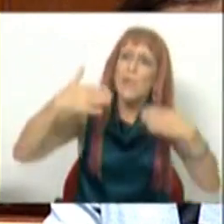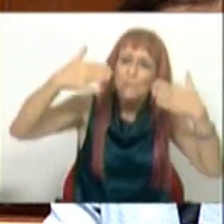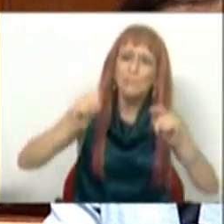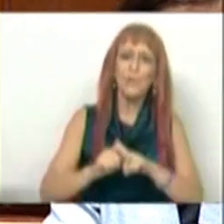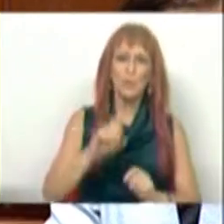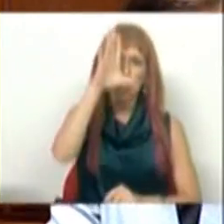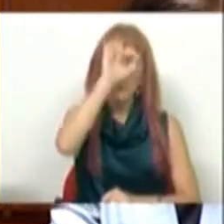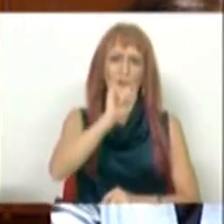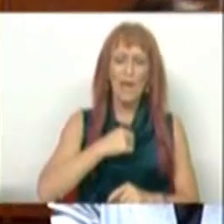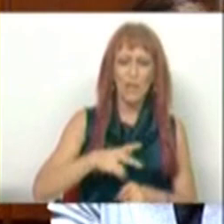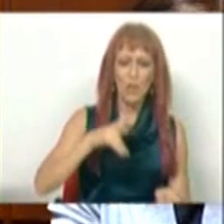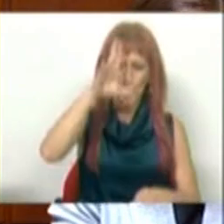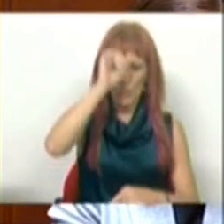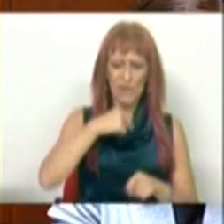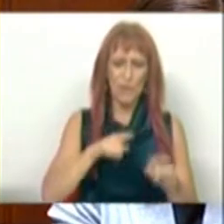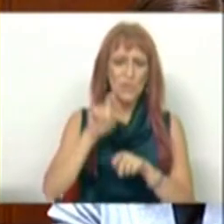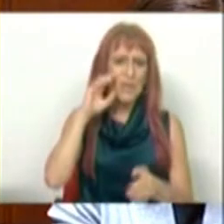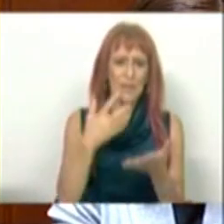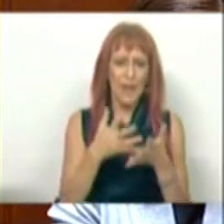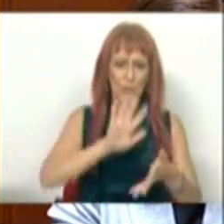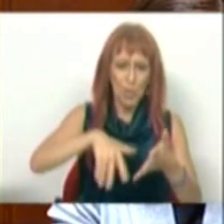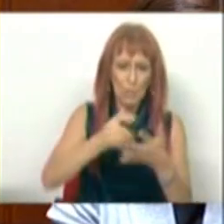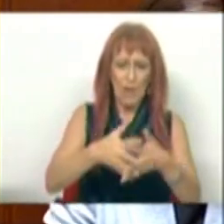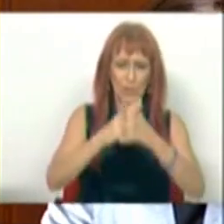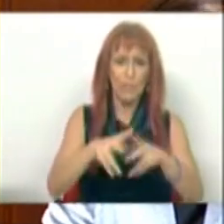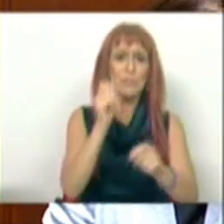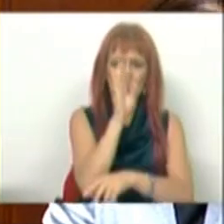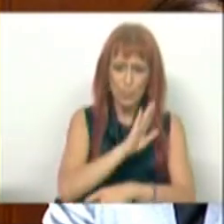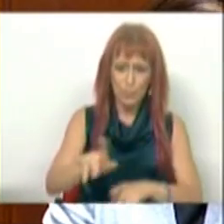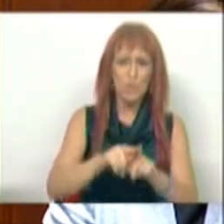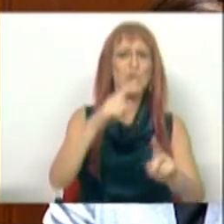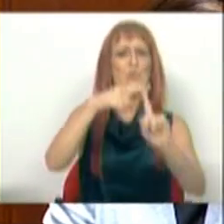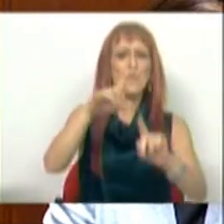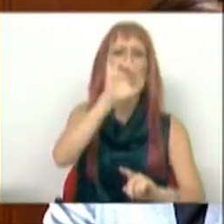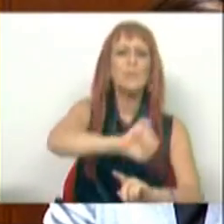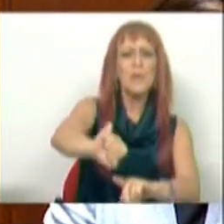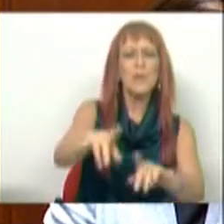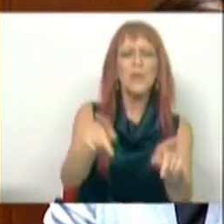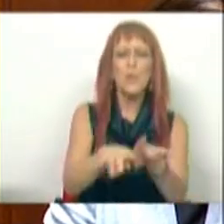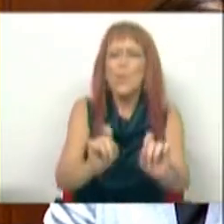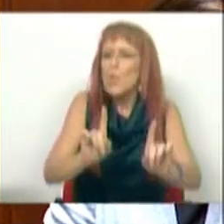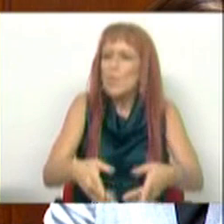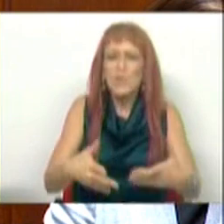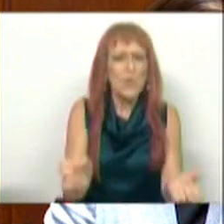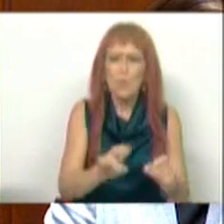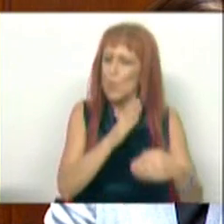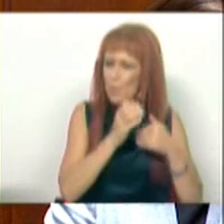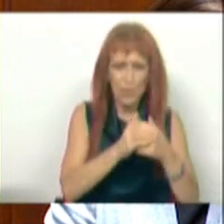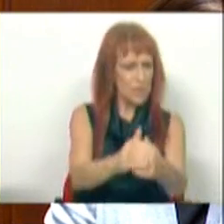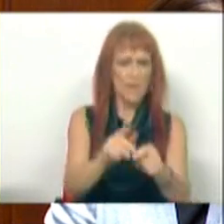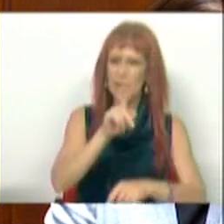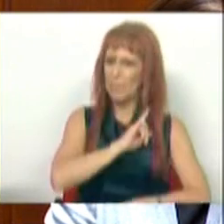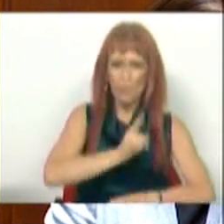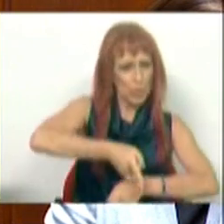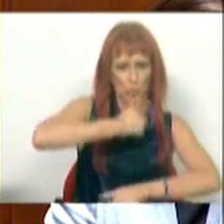momento do Estado e do Governo é garantir que o plano de reestruturação é executado com sucesso, não se iniciou nenhum processo de